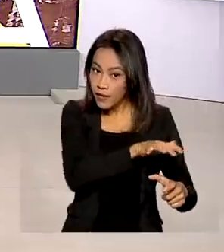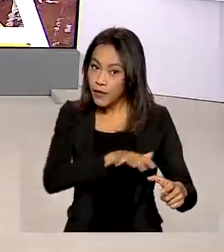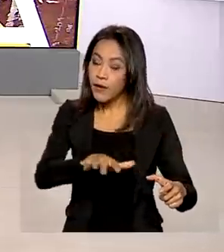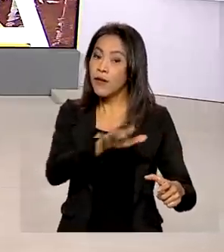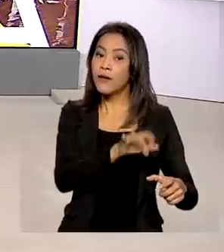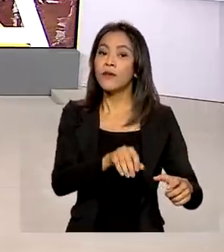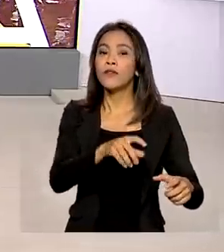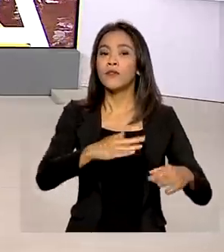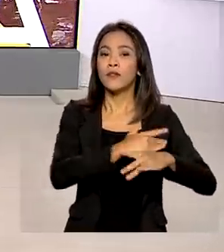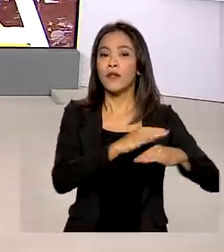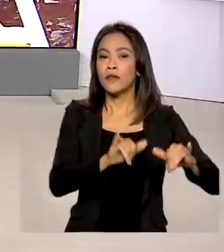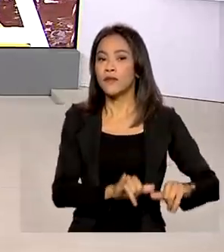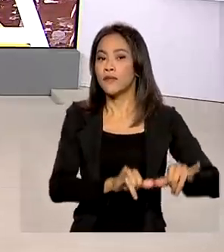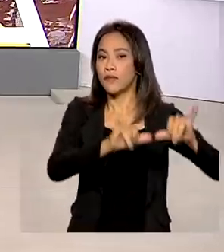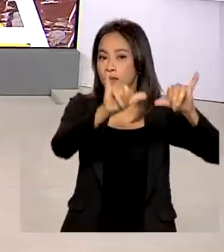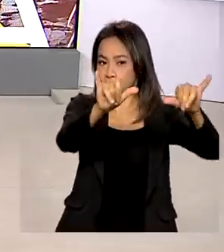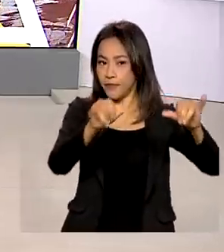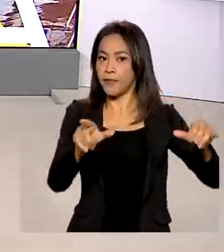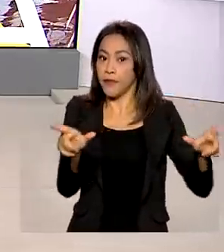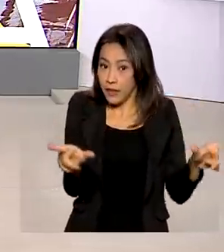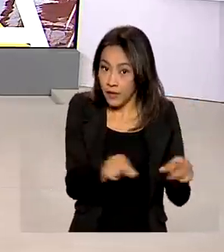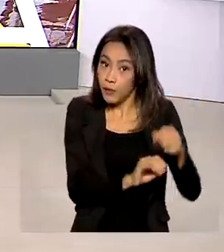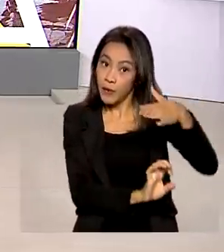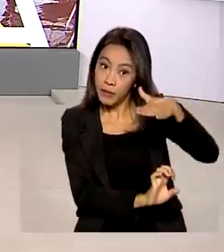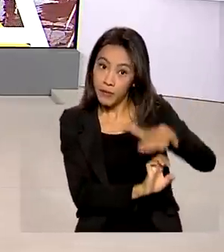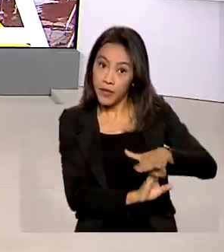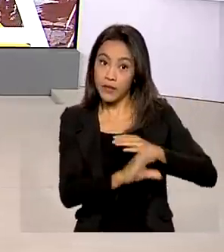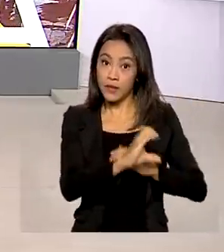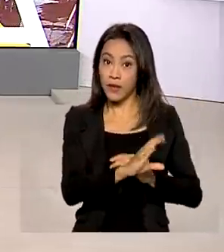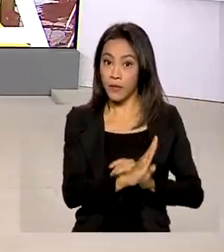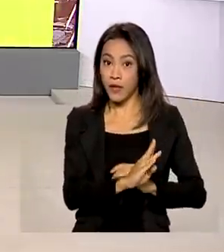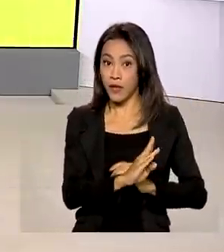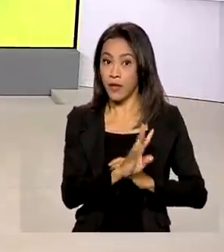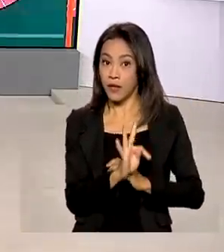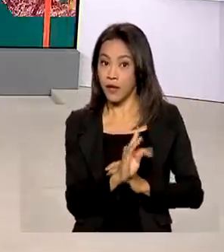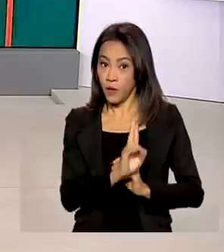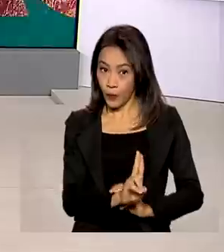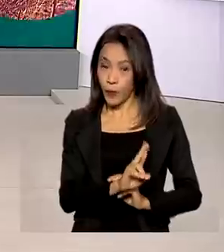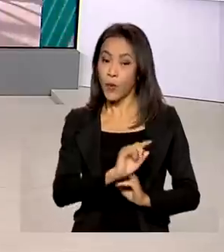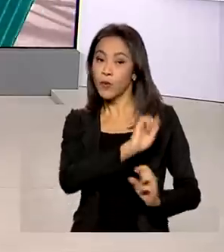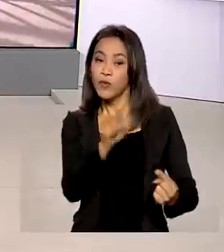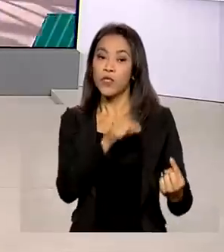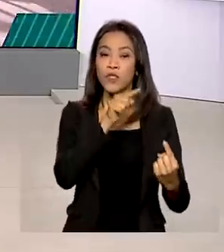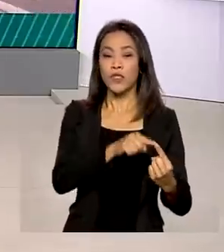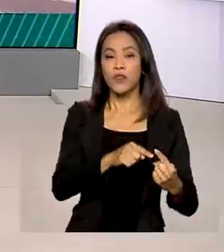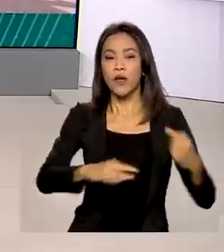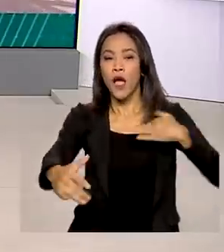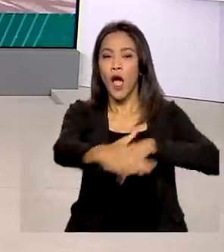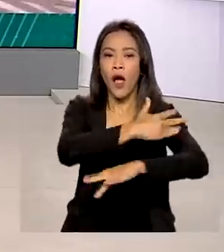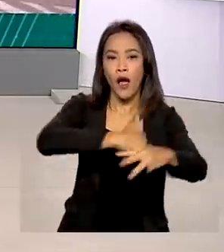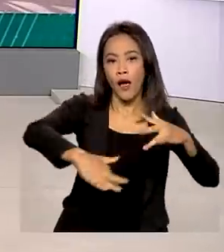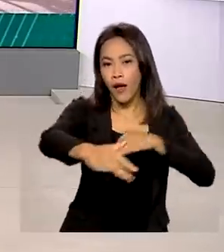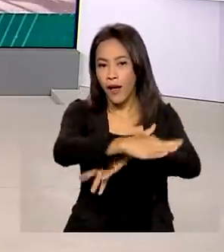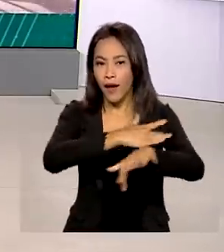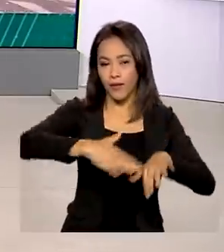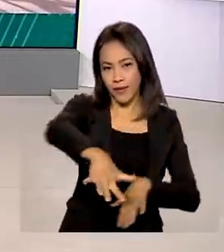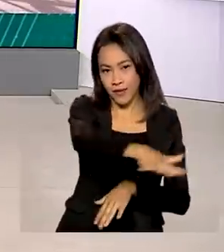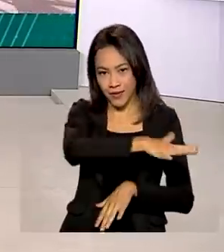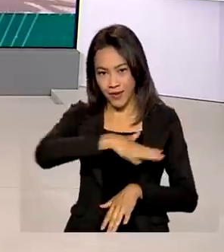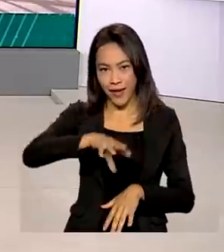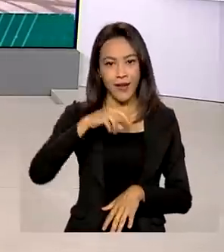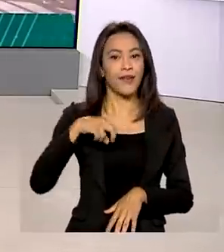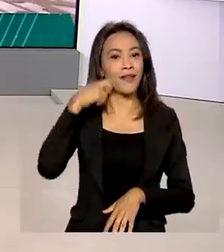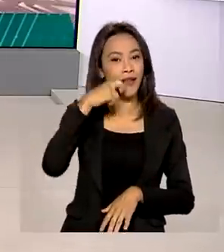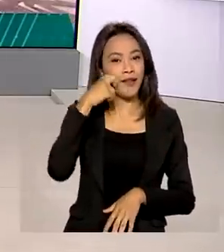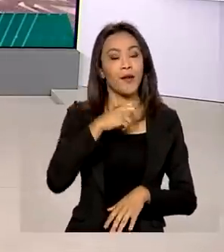linha branca da Companhia Brasileira de Trens Urbanos. A meta é garantir mais mobilidade para a população da região metropolitana de Natal,